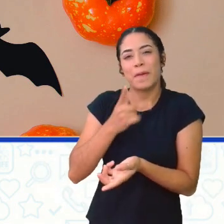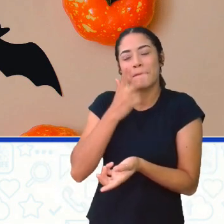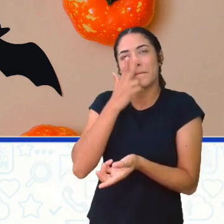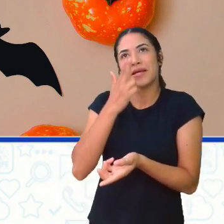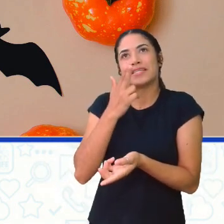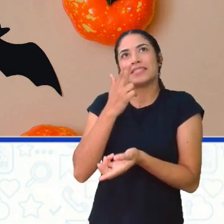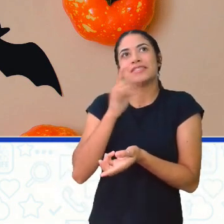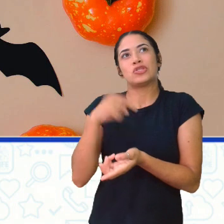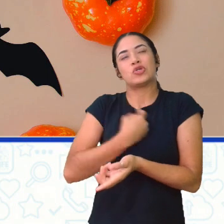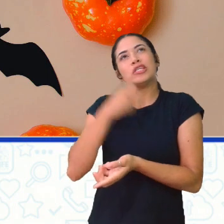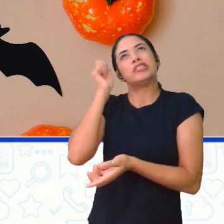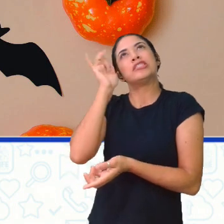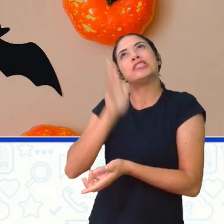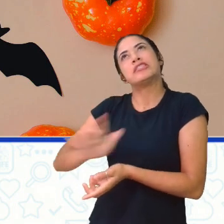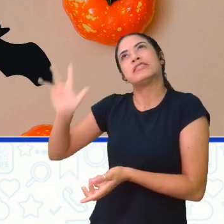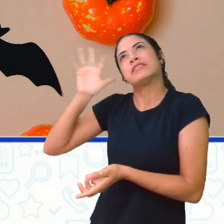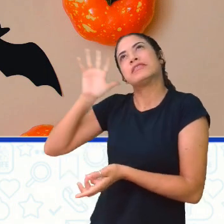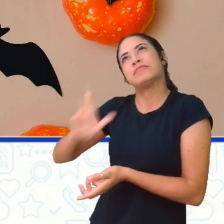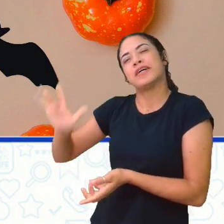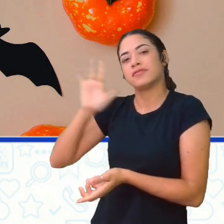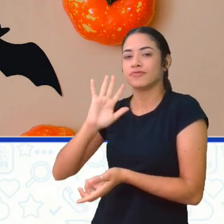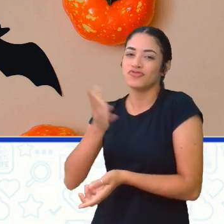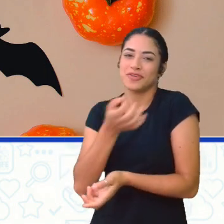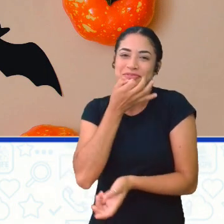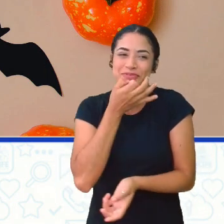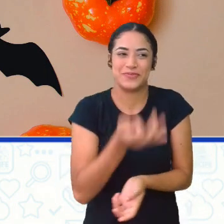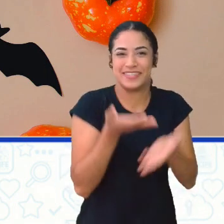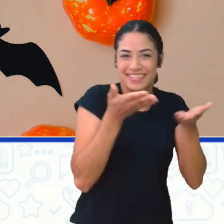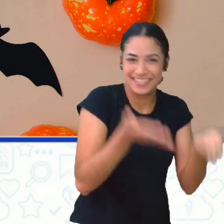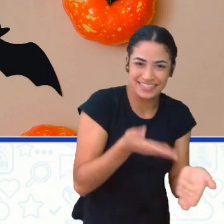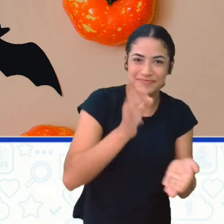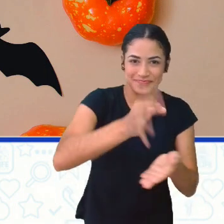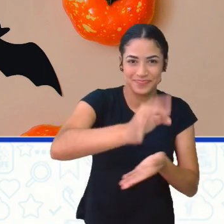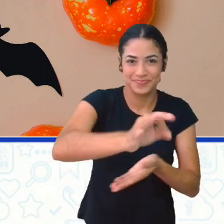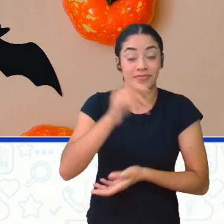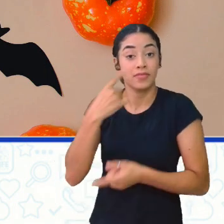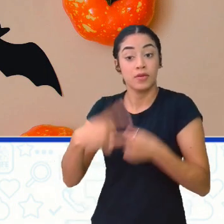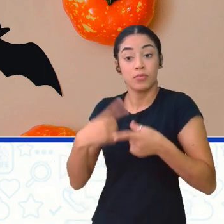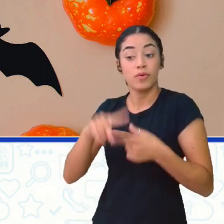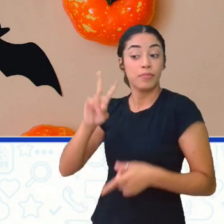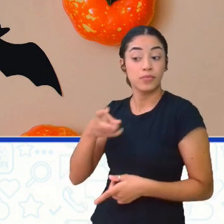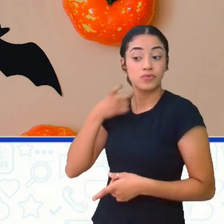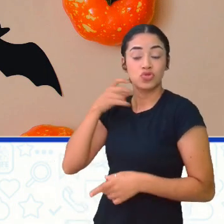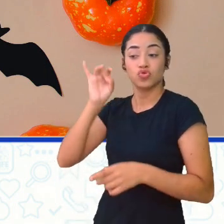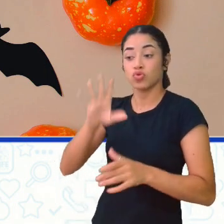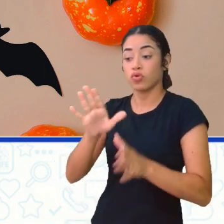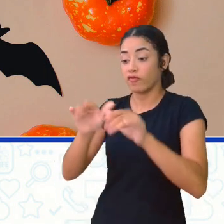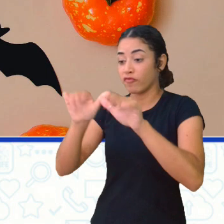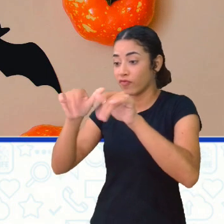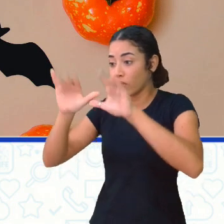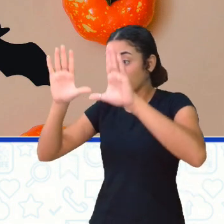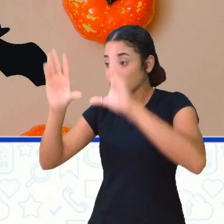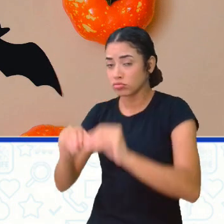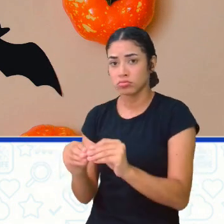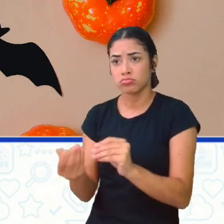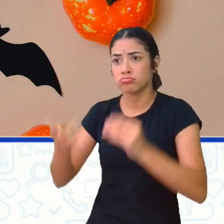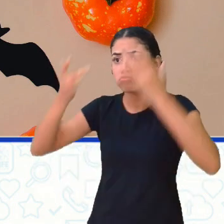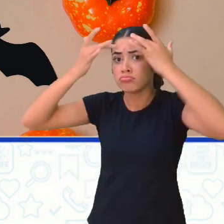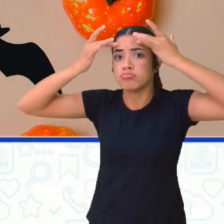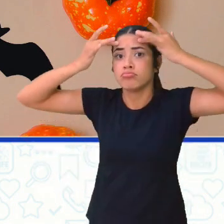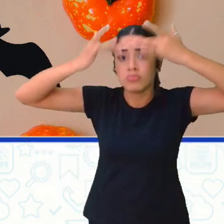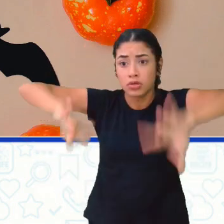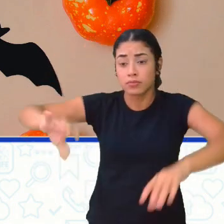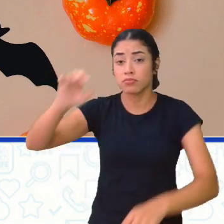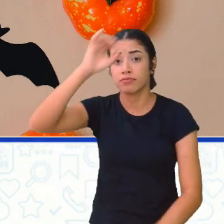imaginário Isso Era o que eu ia comentar agora Porque o morcego O morcego só voa à noite E a gente não sabe porquê